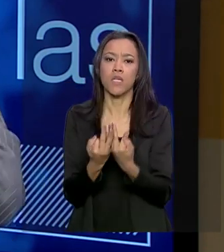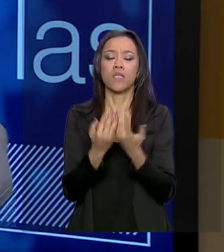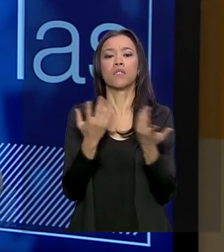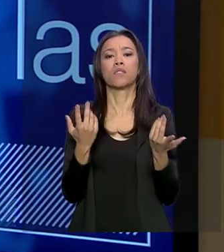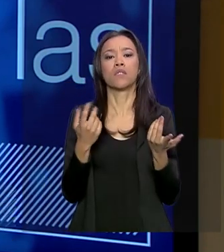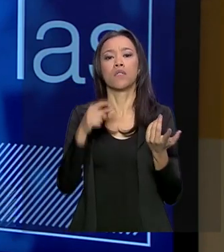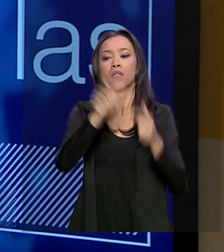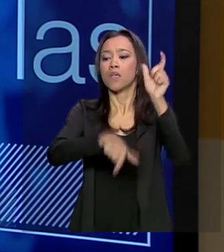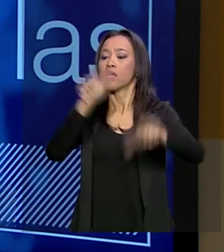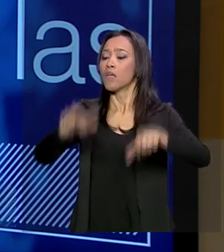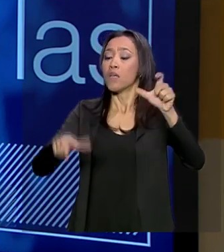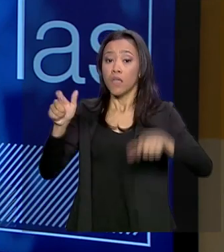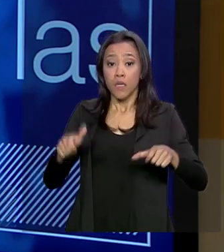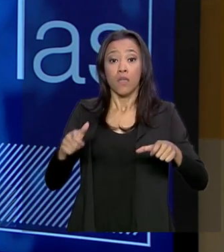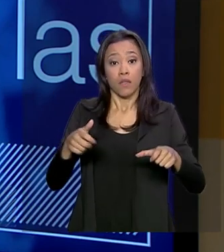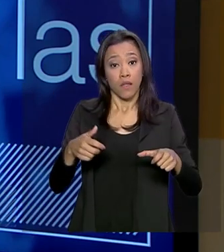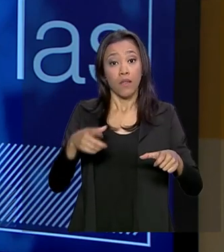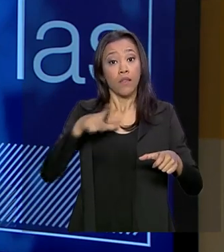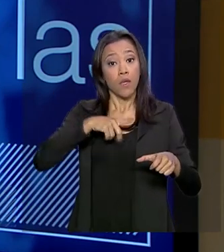tem um pai e uma mãe.